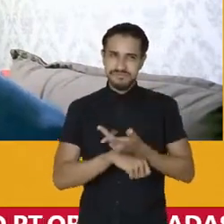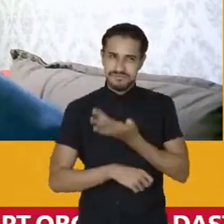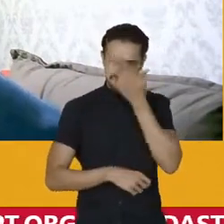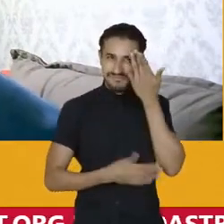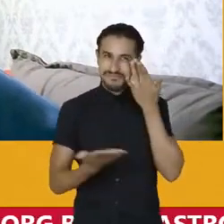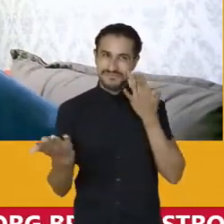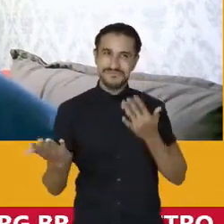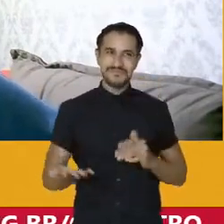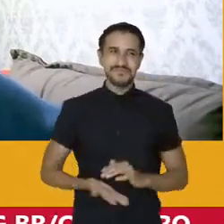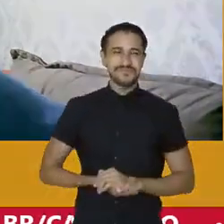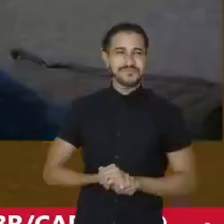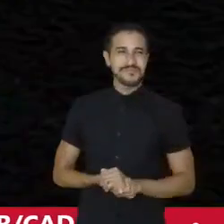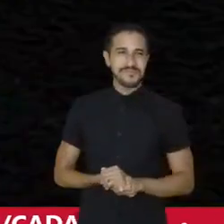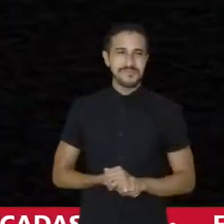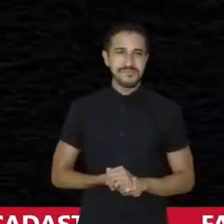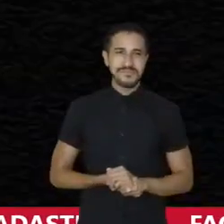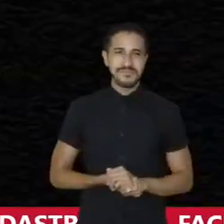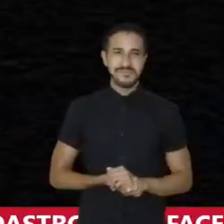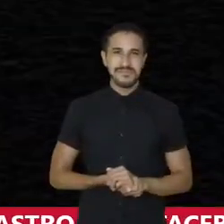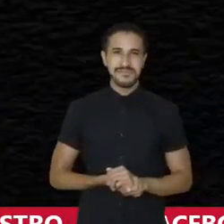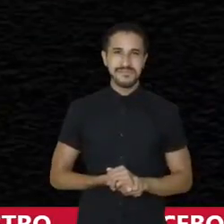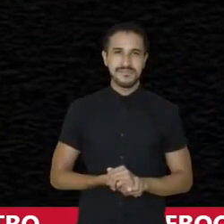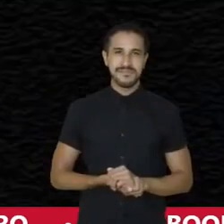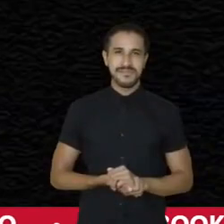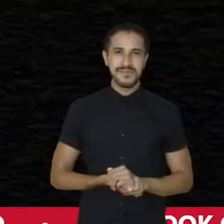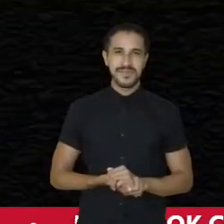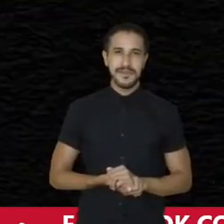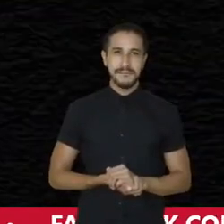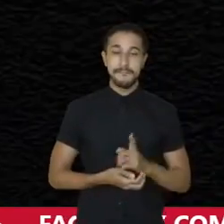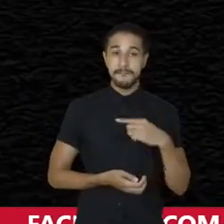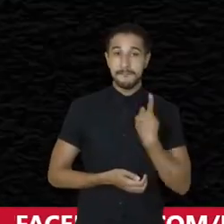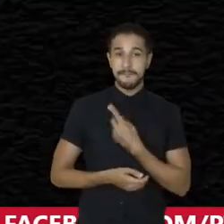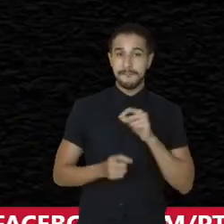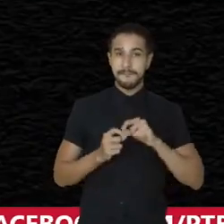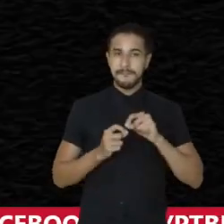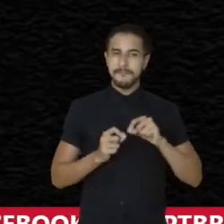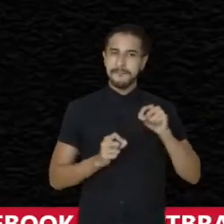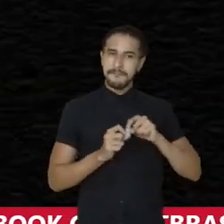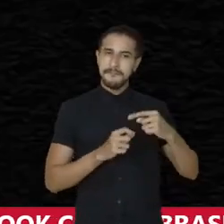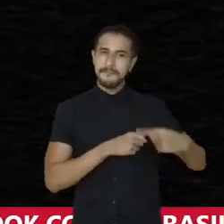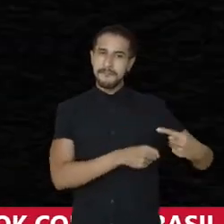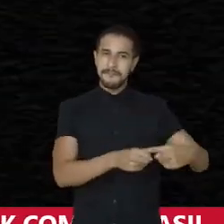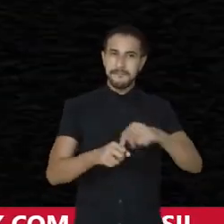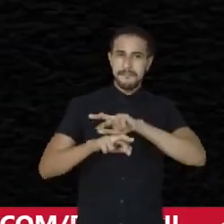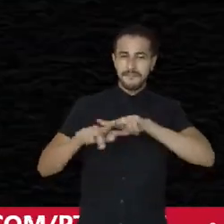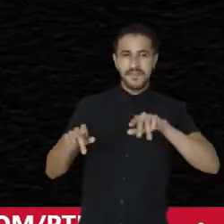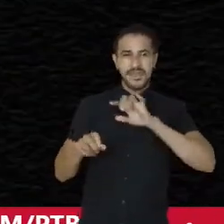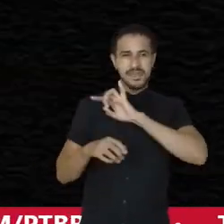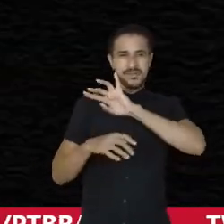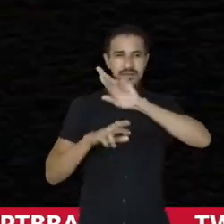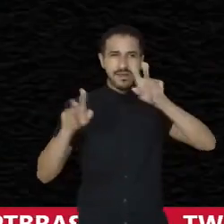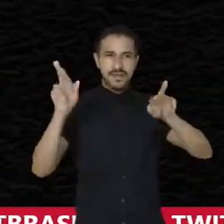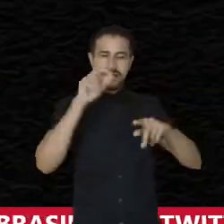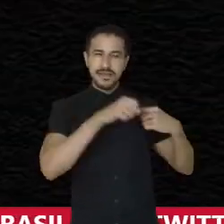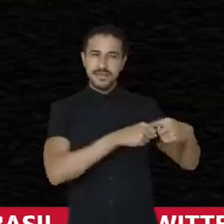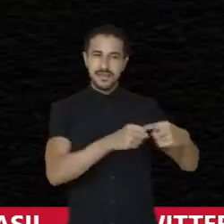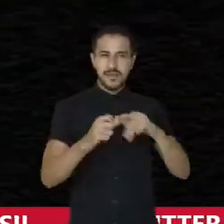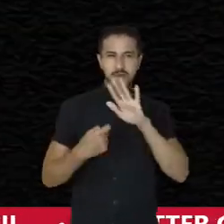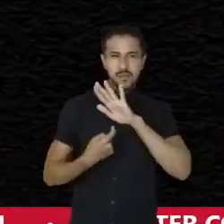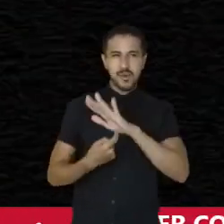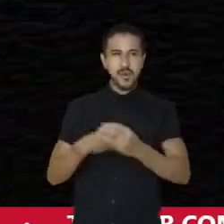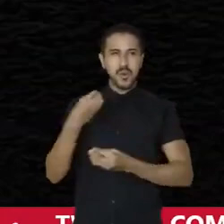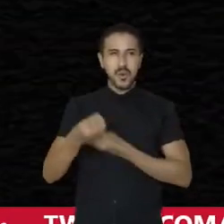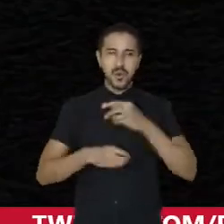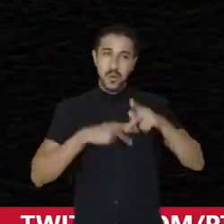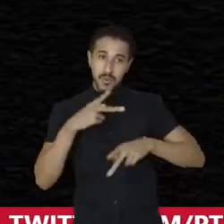galera, da produção. Nós vivemos e fazemos as cidades. Cada cidade reflete um pouco da sua